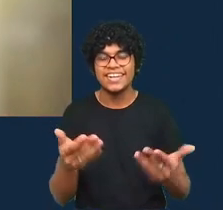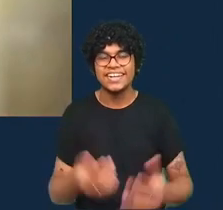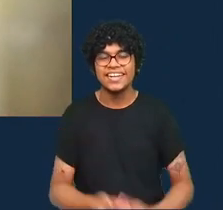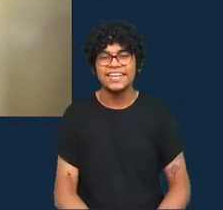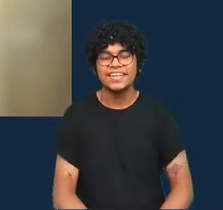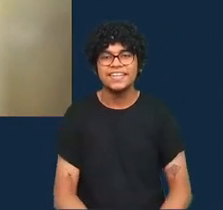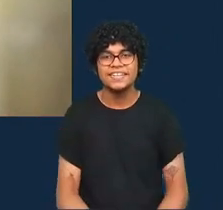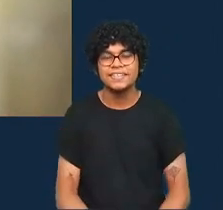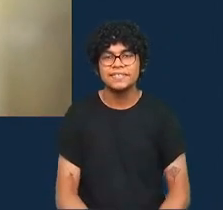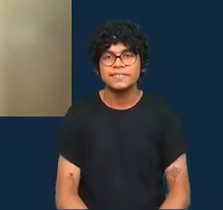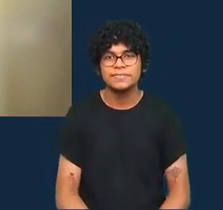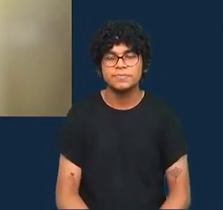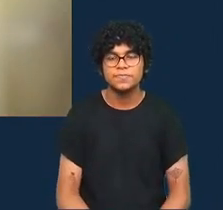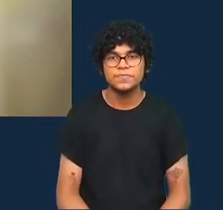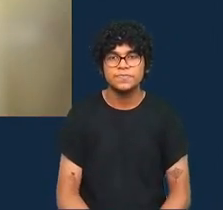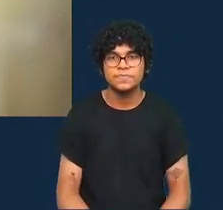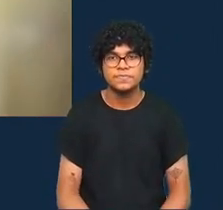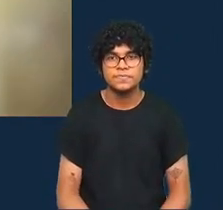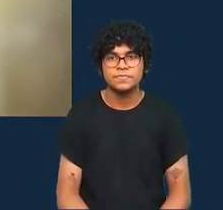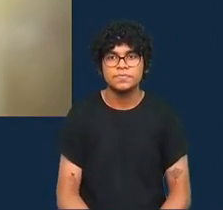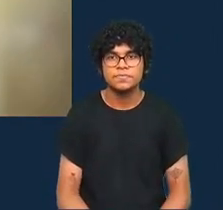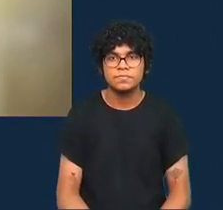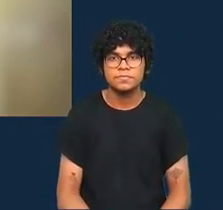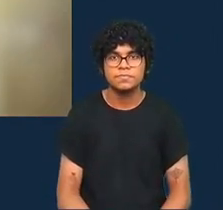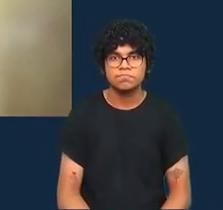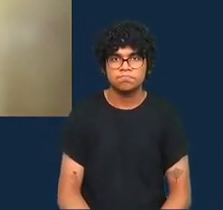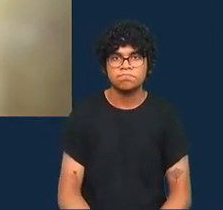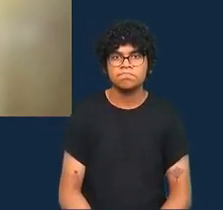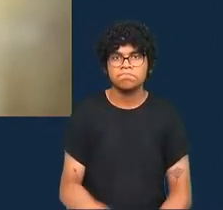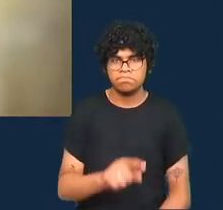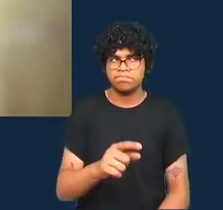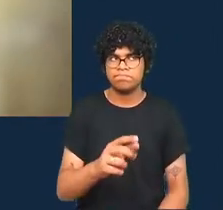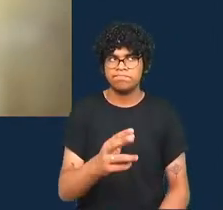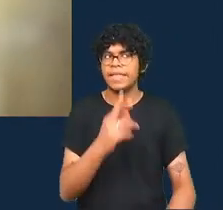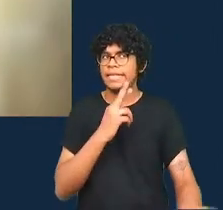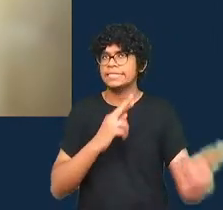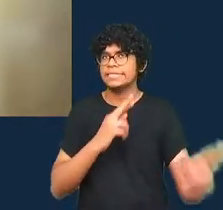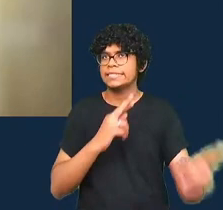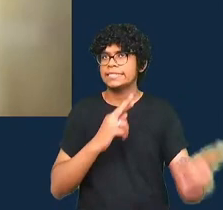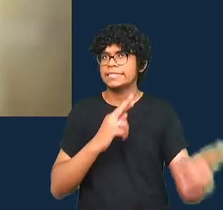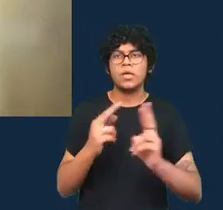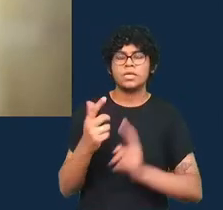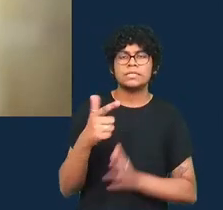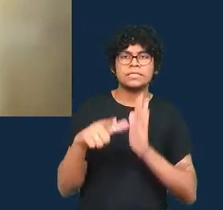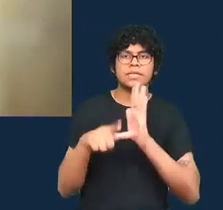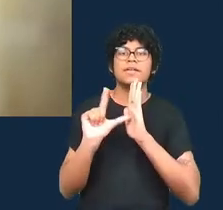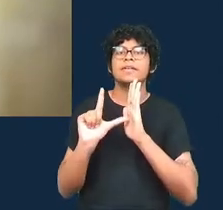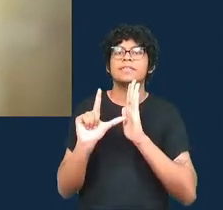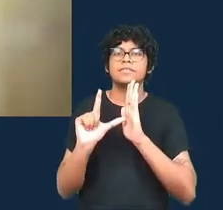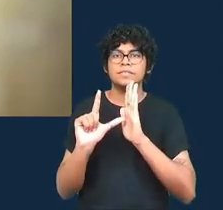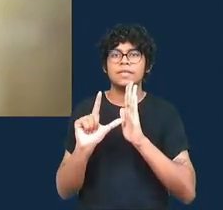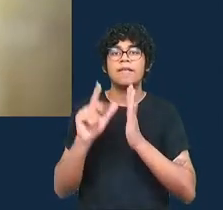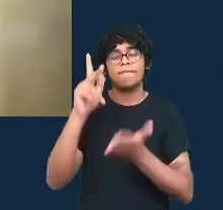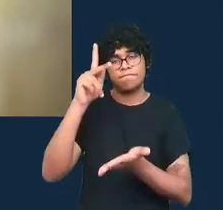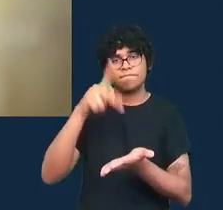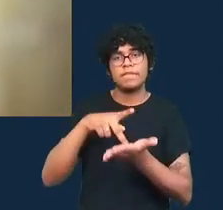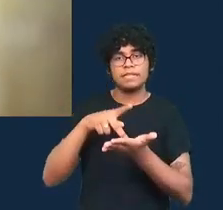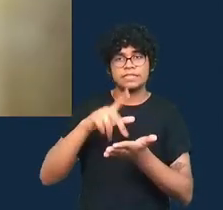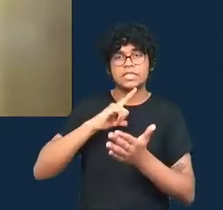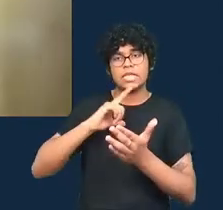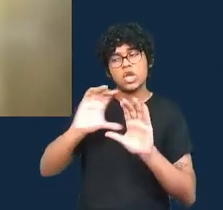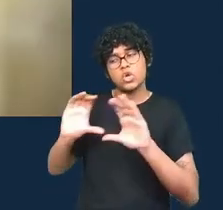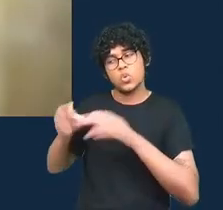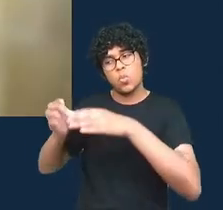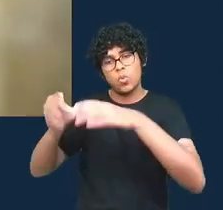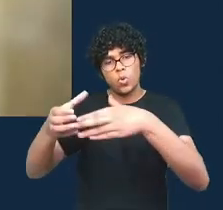porque com base nas respostas ditas antes é verdade que há esses silos claro que eu